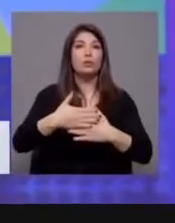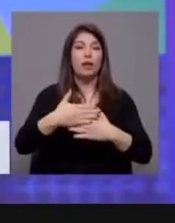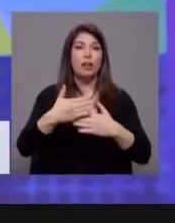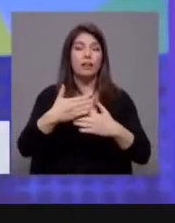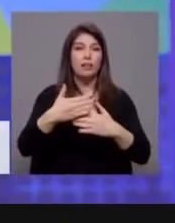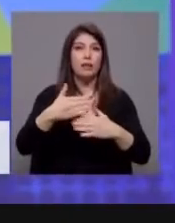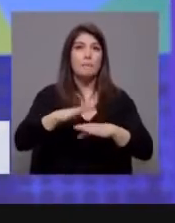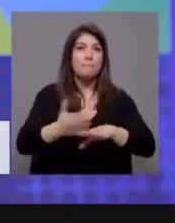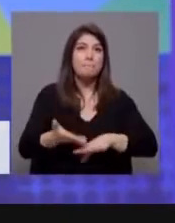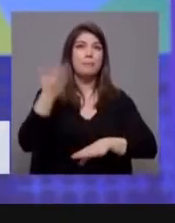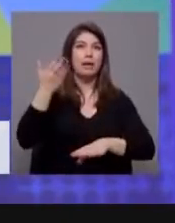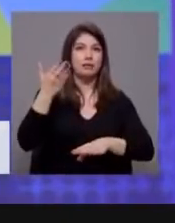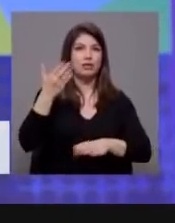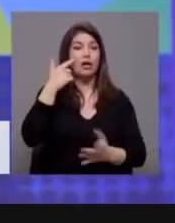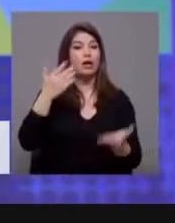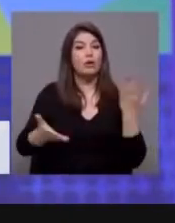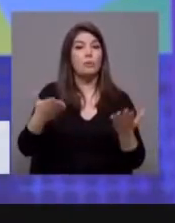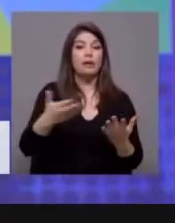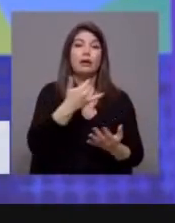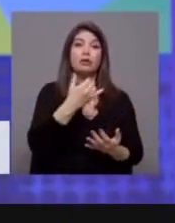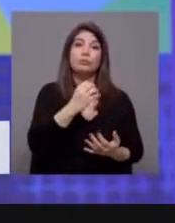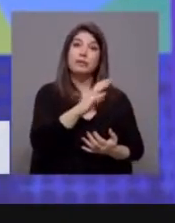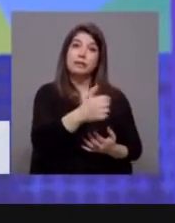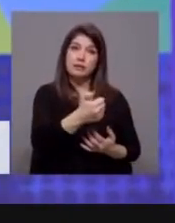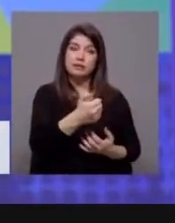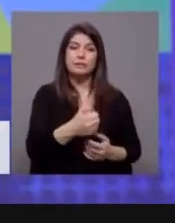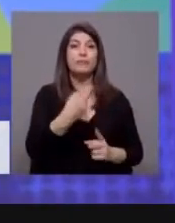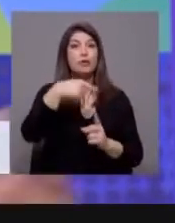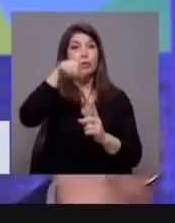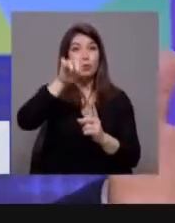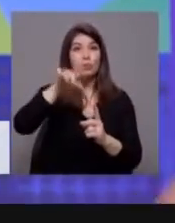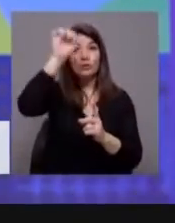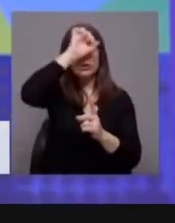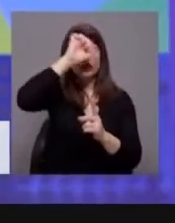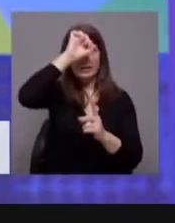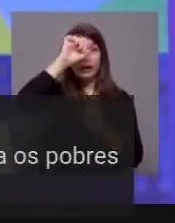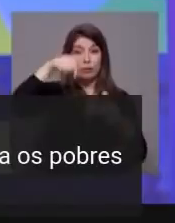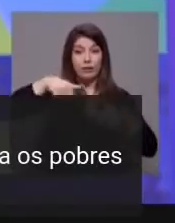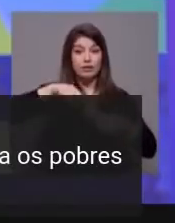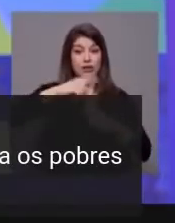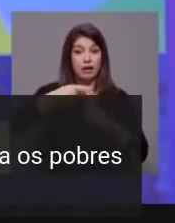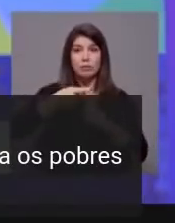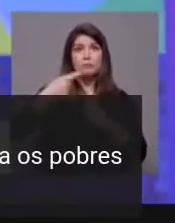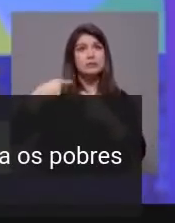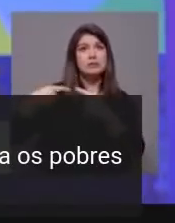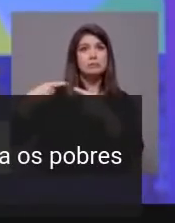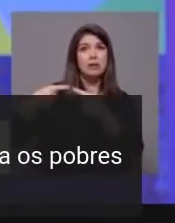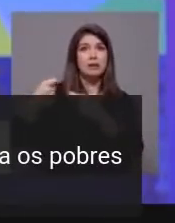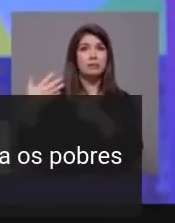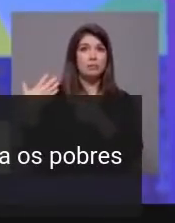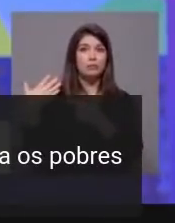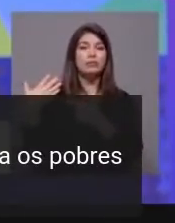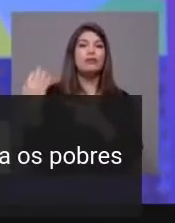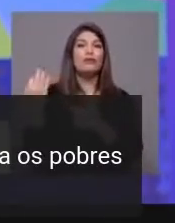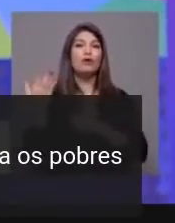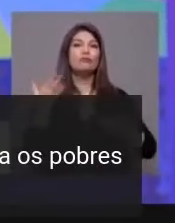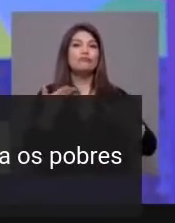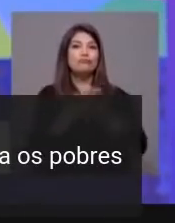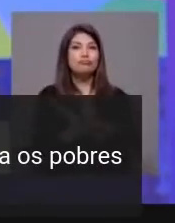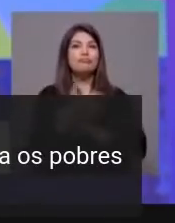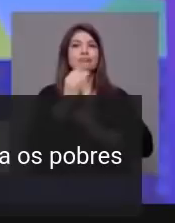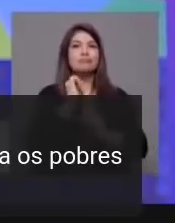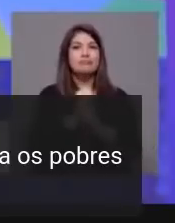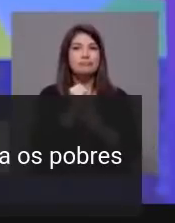em 2015, em termos líquidos. Só no dia 1 de janeiro deste ano, portanto, há poucas semanas, entraram em